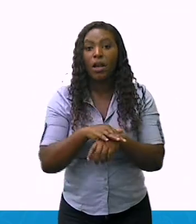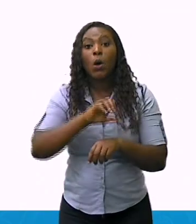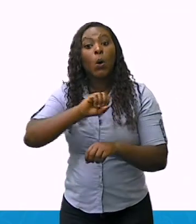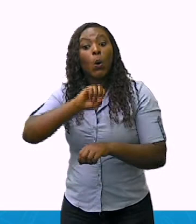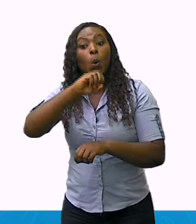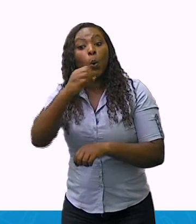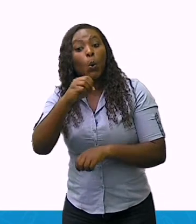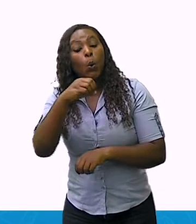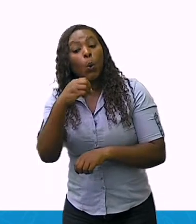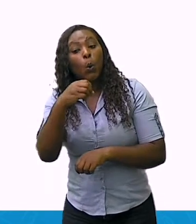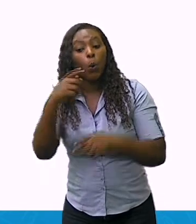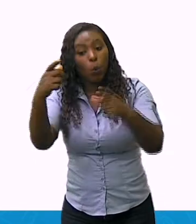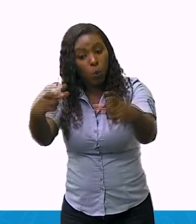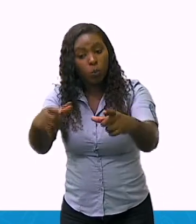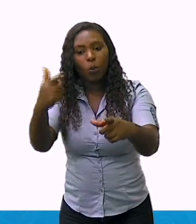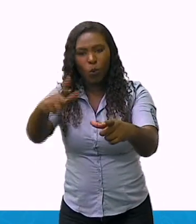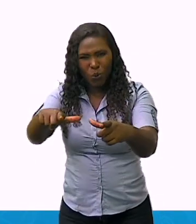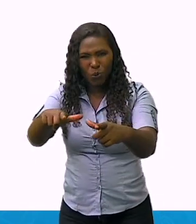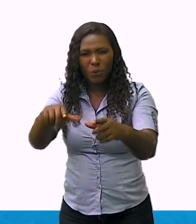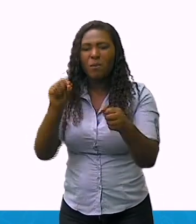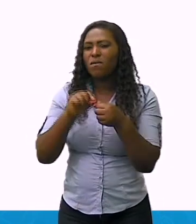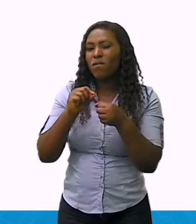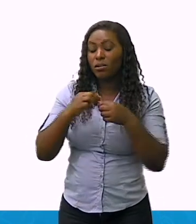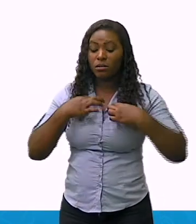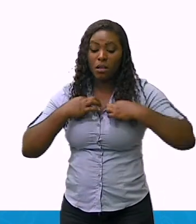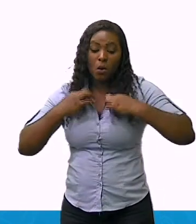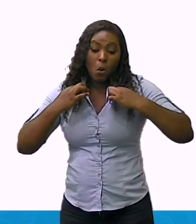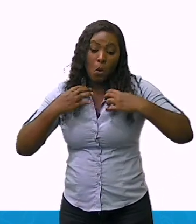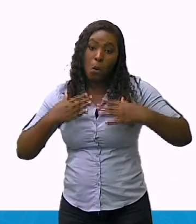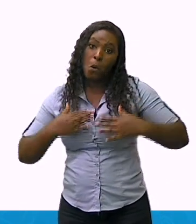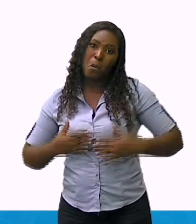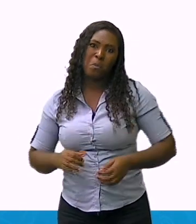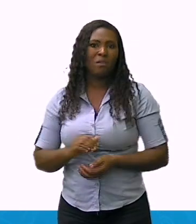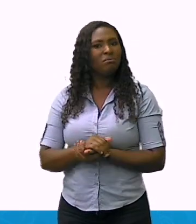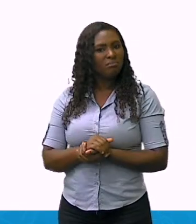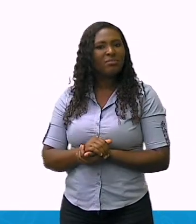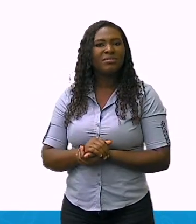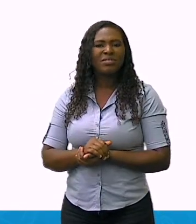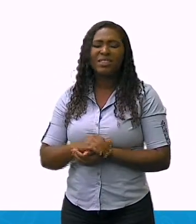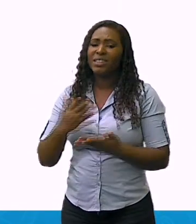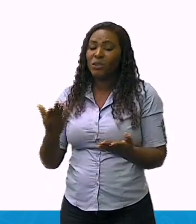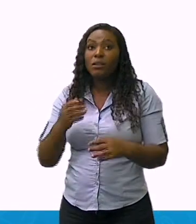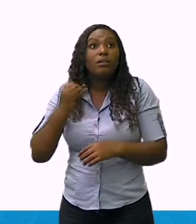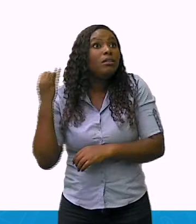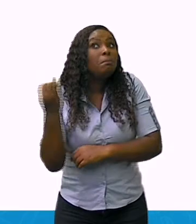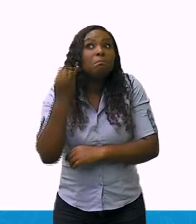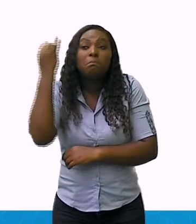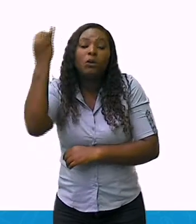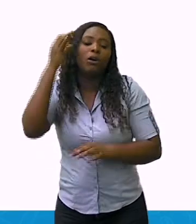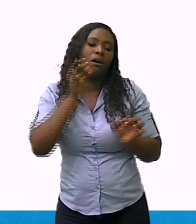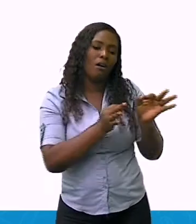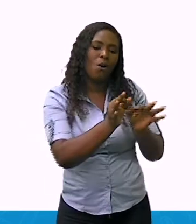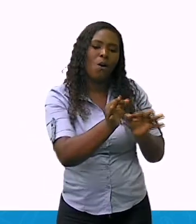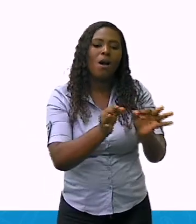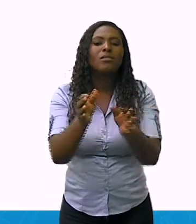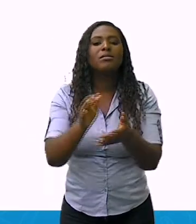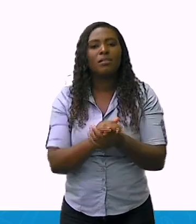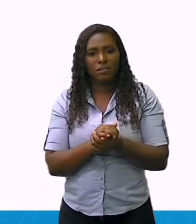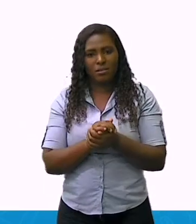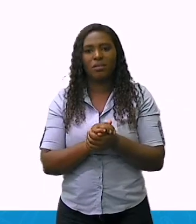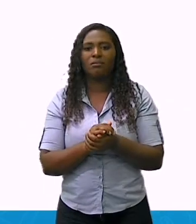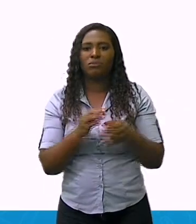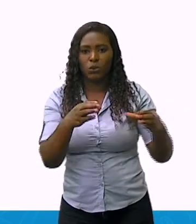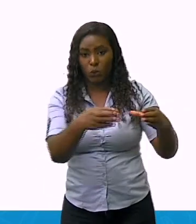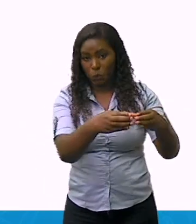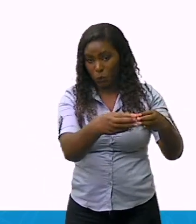Percebeu o quanto é interessante a organização nesta comunidade? Deve-se destacar,